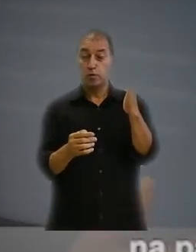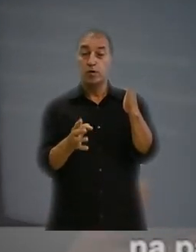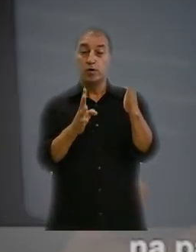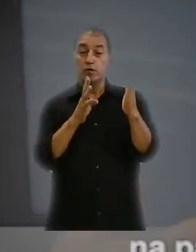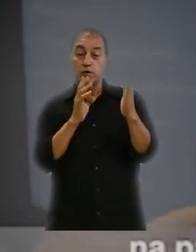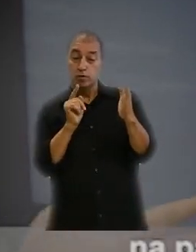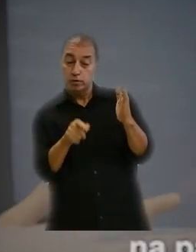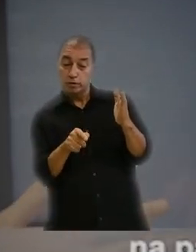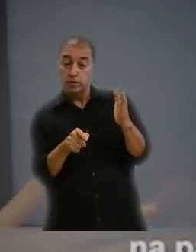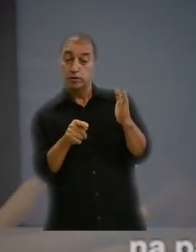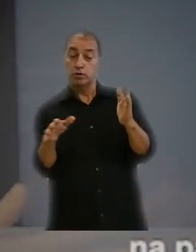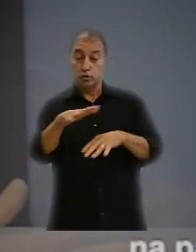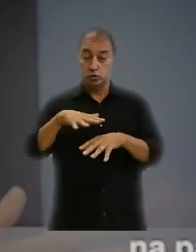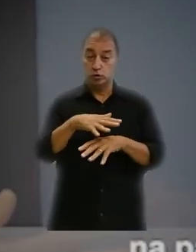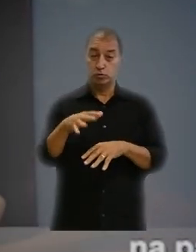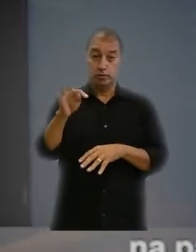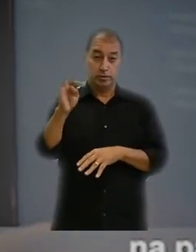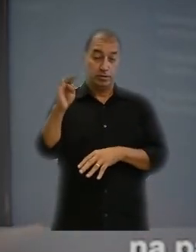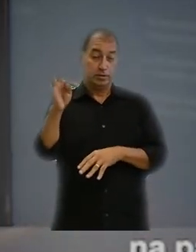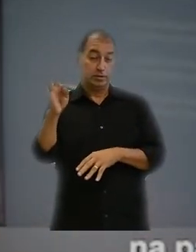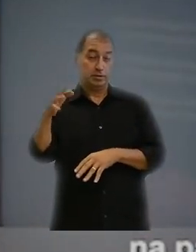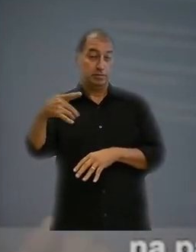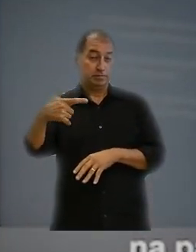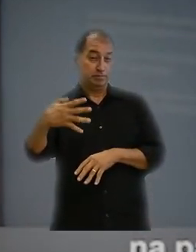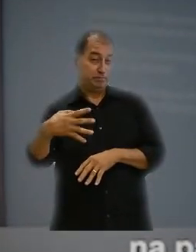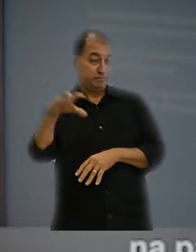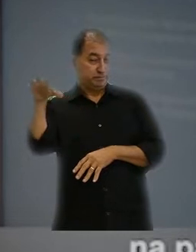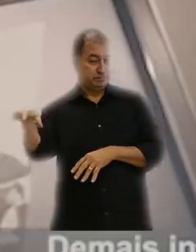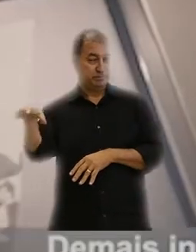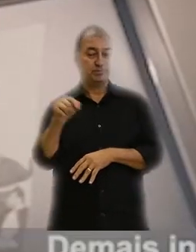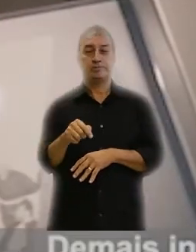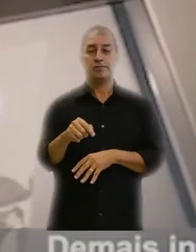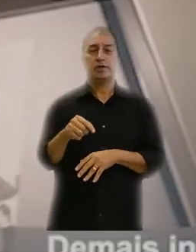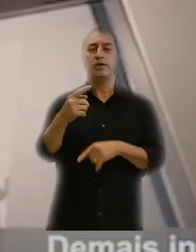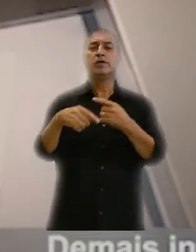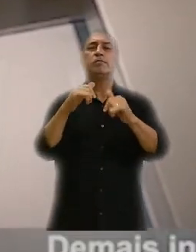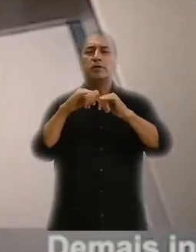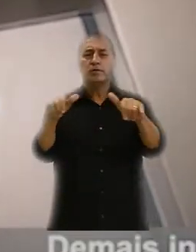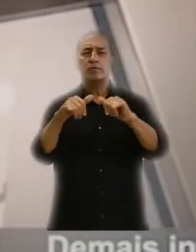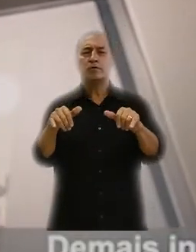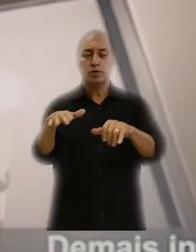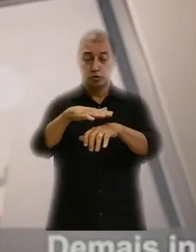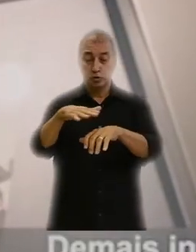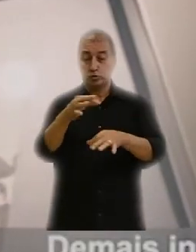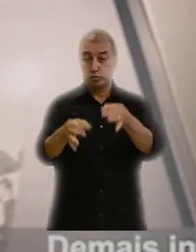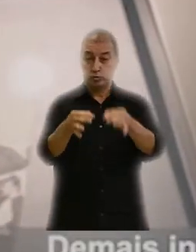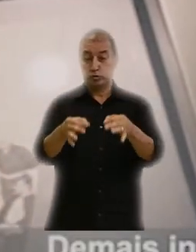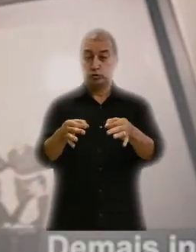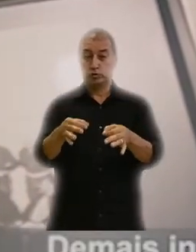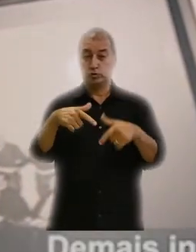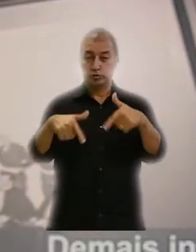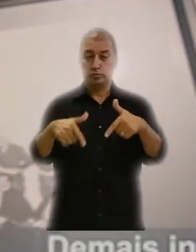encontram-se as informações sobre o TRT da 24ª Região. Demais informações sobre a Justiça do